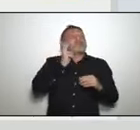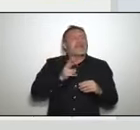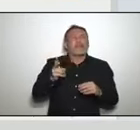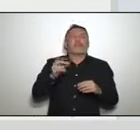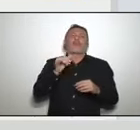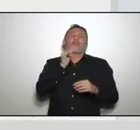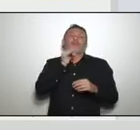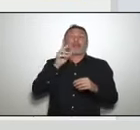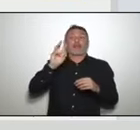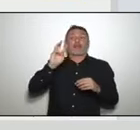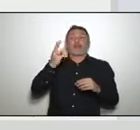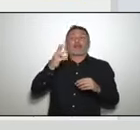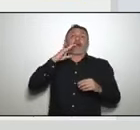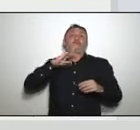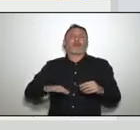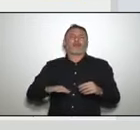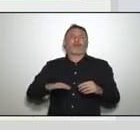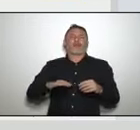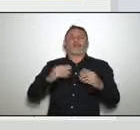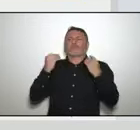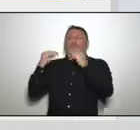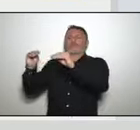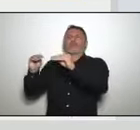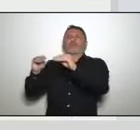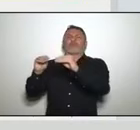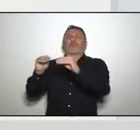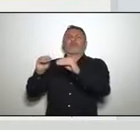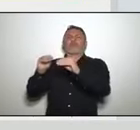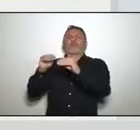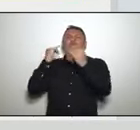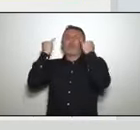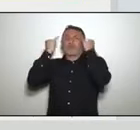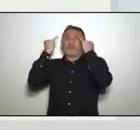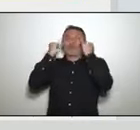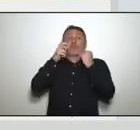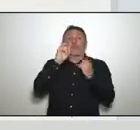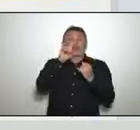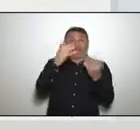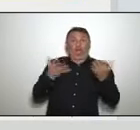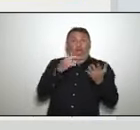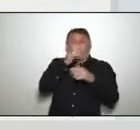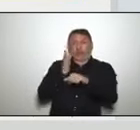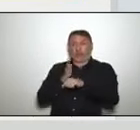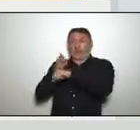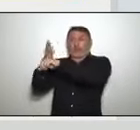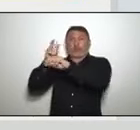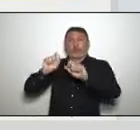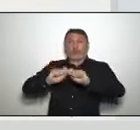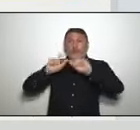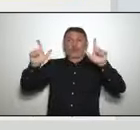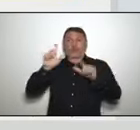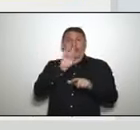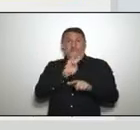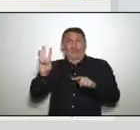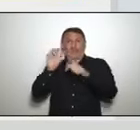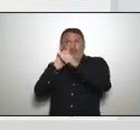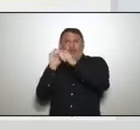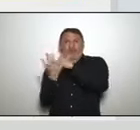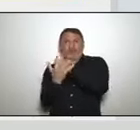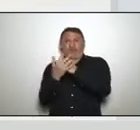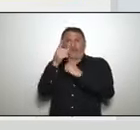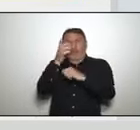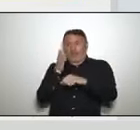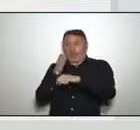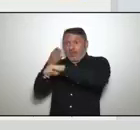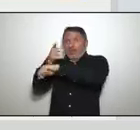atualizado agora. Se você entrar lá, você vai já acessar o painel COVID, se entrar no site do coronavírus.es.gov